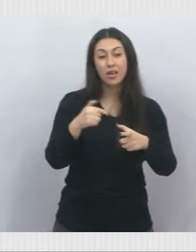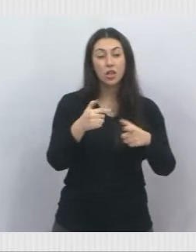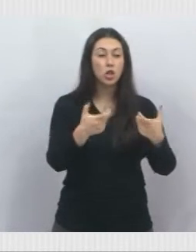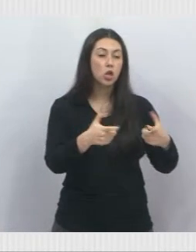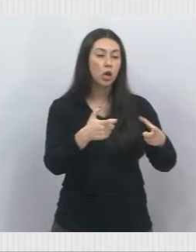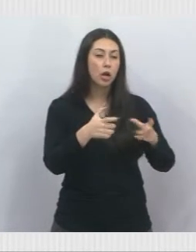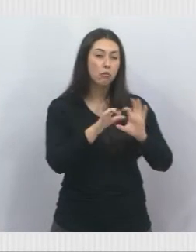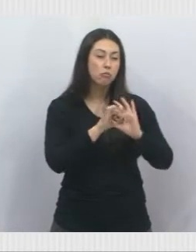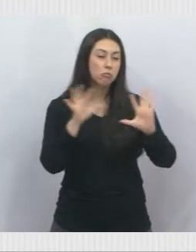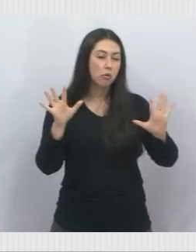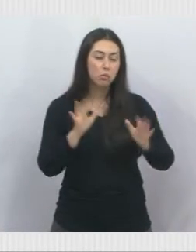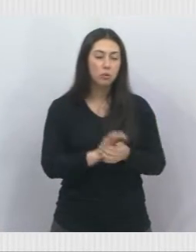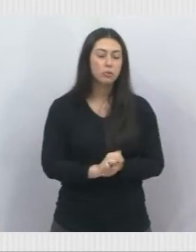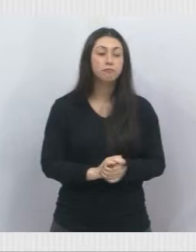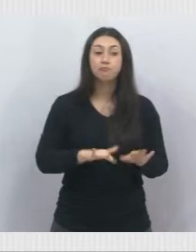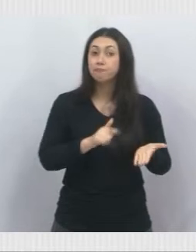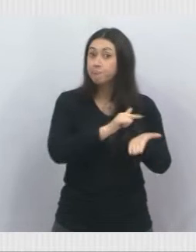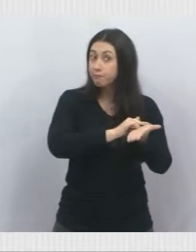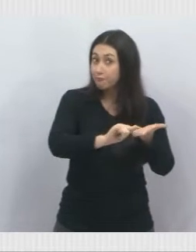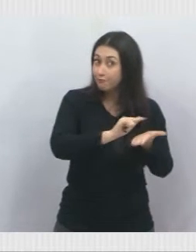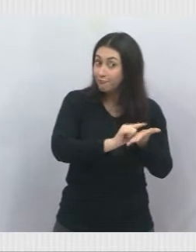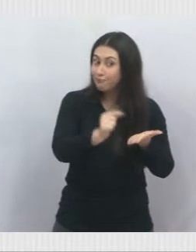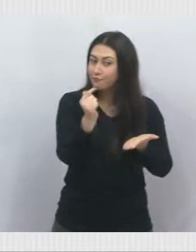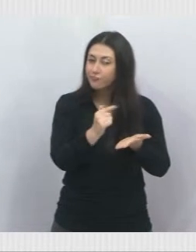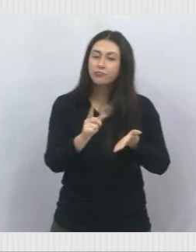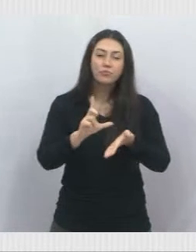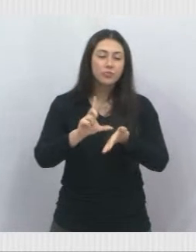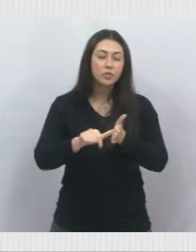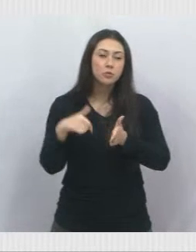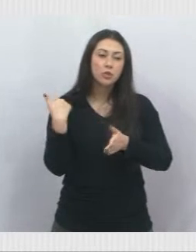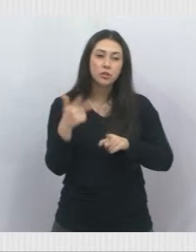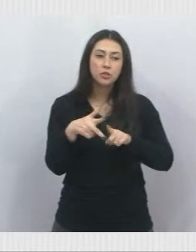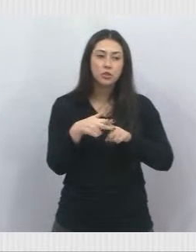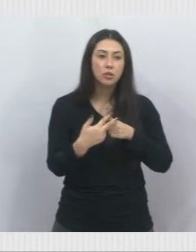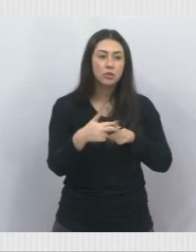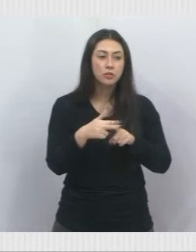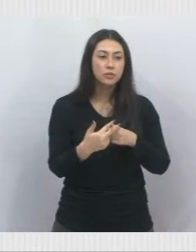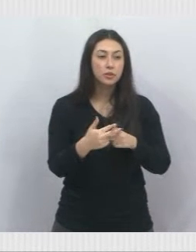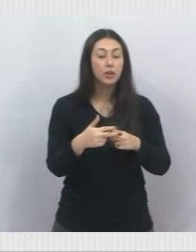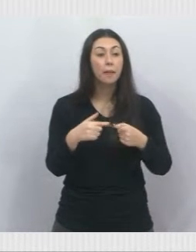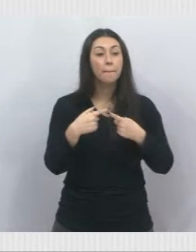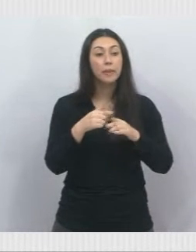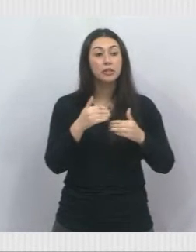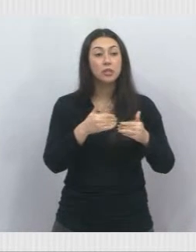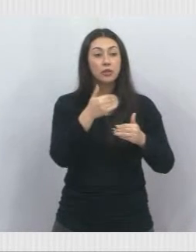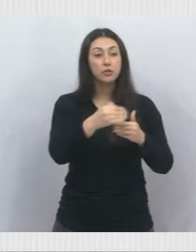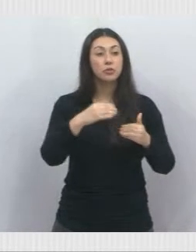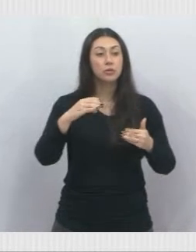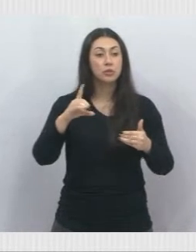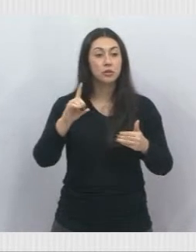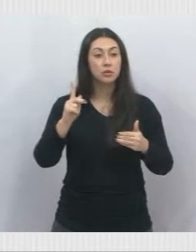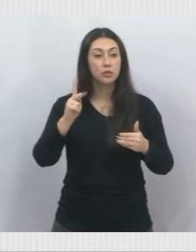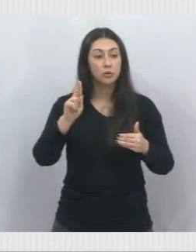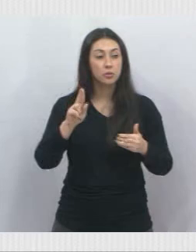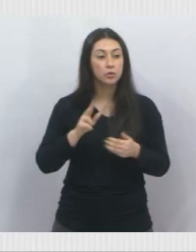ali na canteira central, área pública. Então, limpar a área pública. Depois nós vamos consertar isso aí. Mais em frente ao CDHU. Próximo.